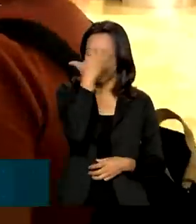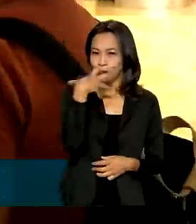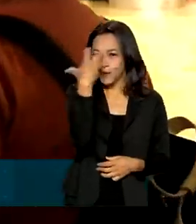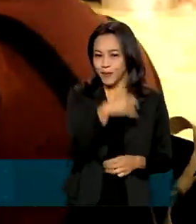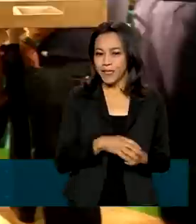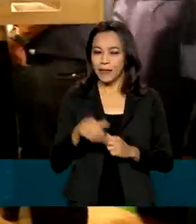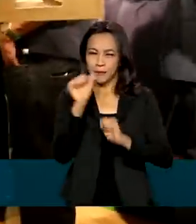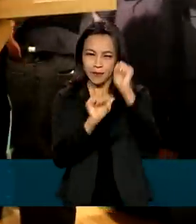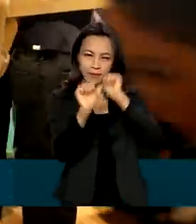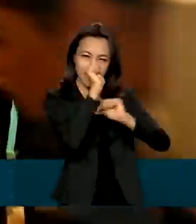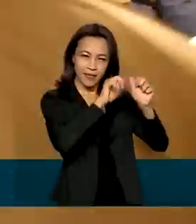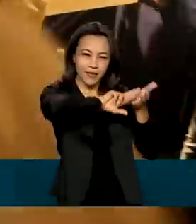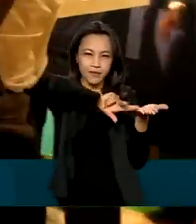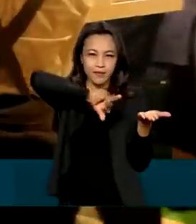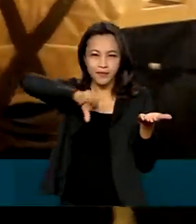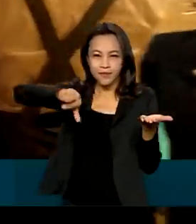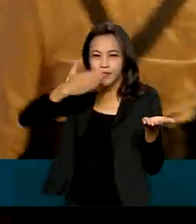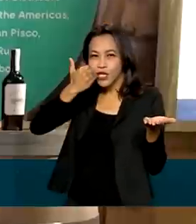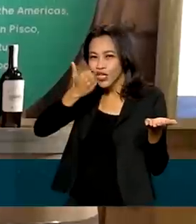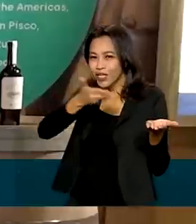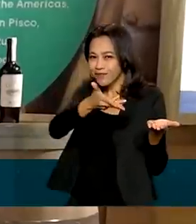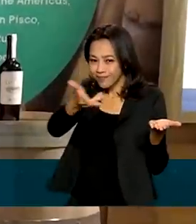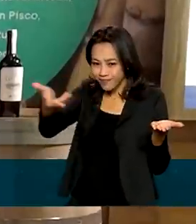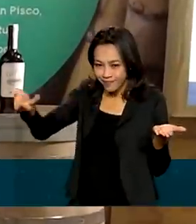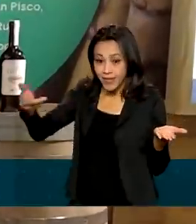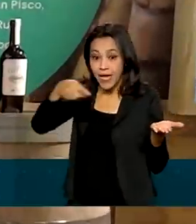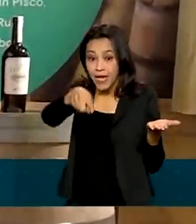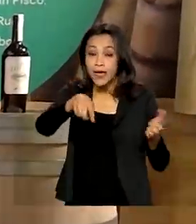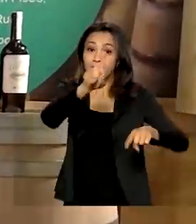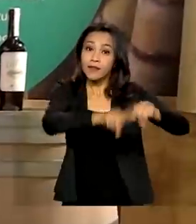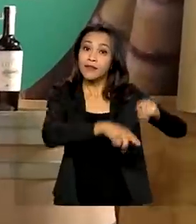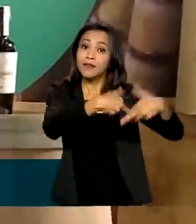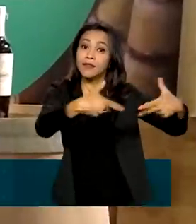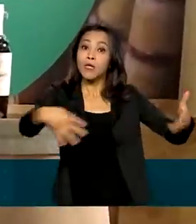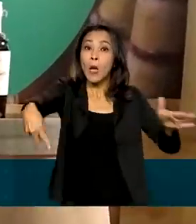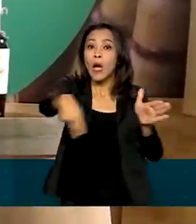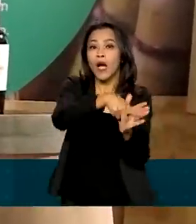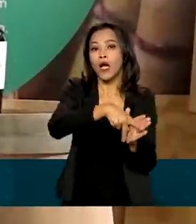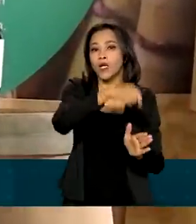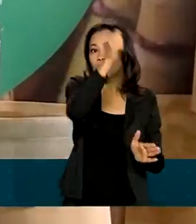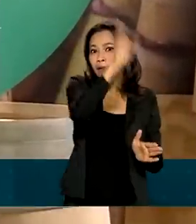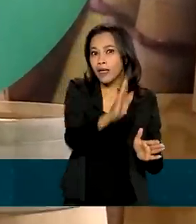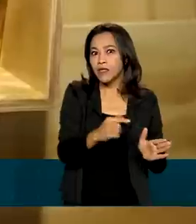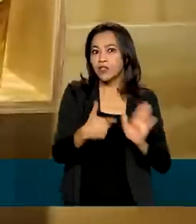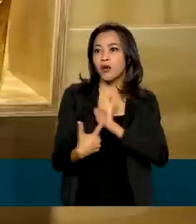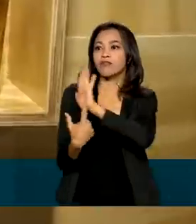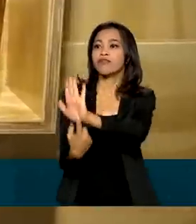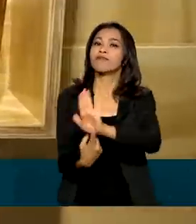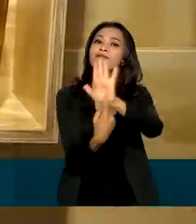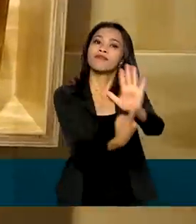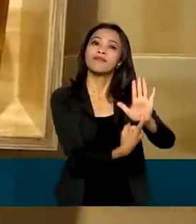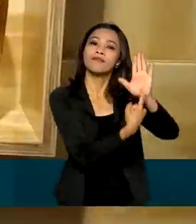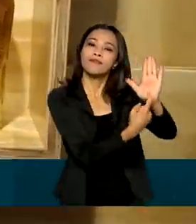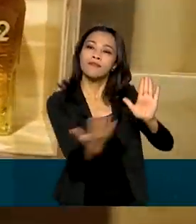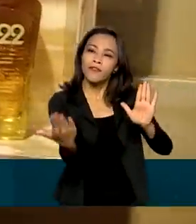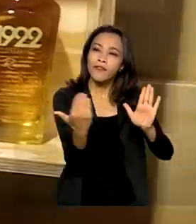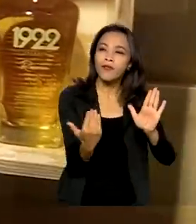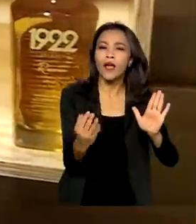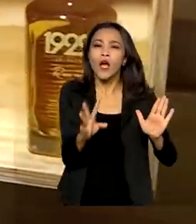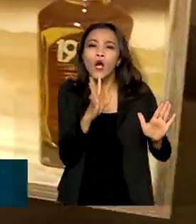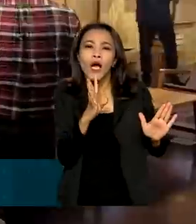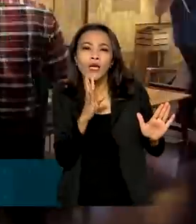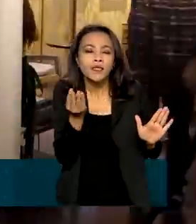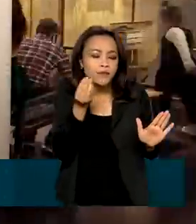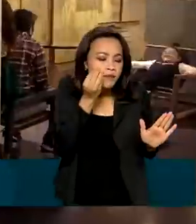bebidas e gastronomia. Os produtos brasileiros estão em exposição para ver, conhecer e